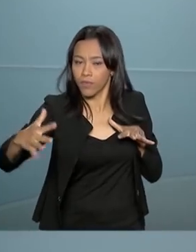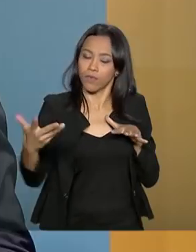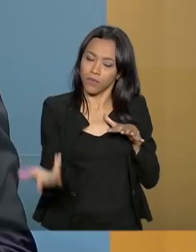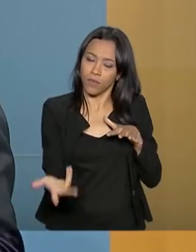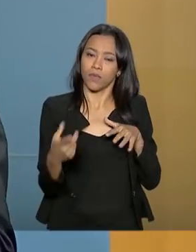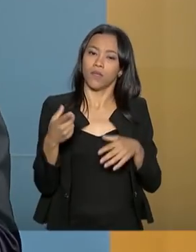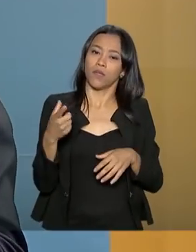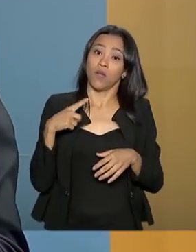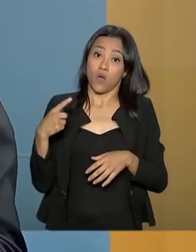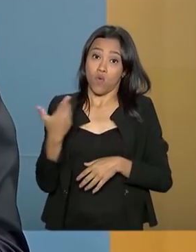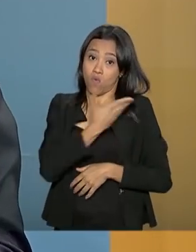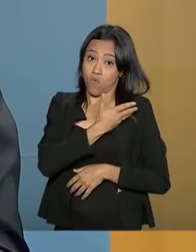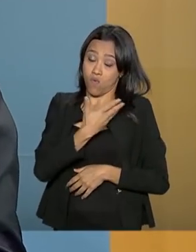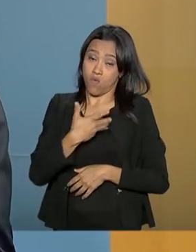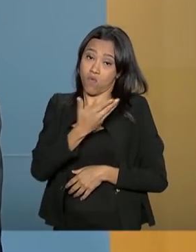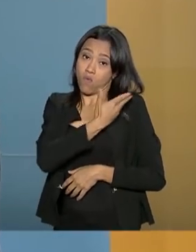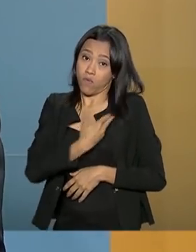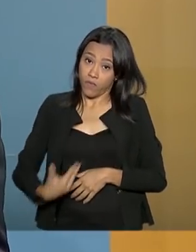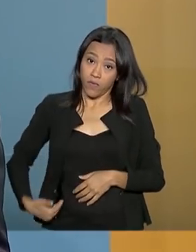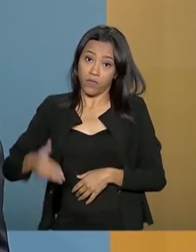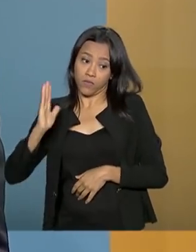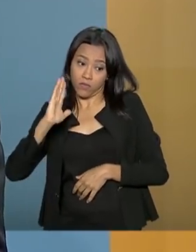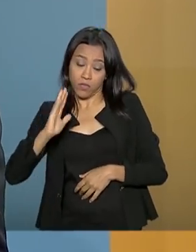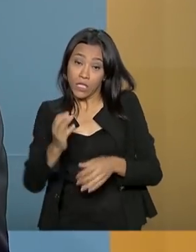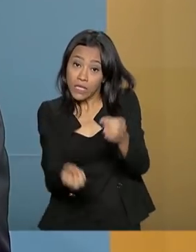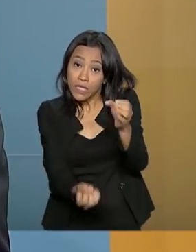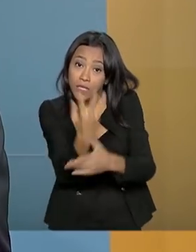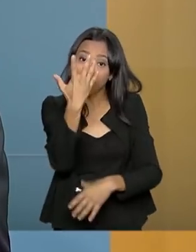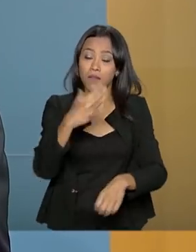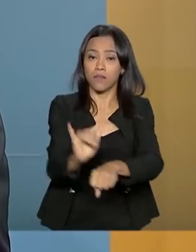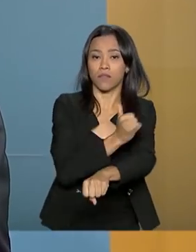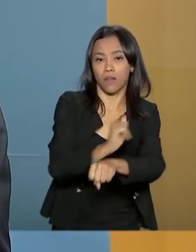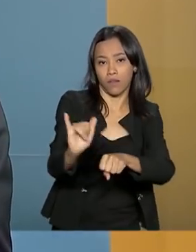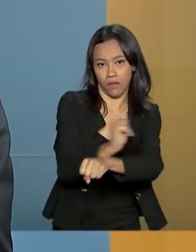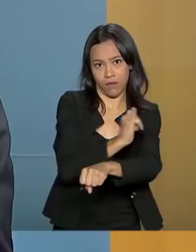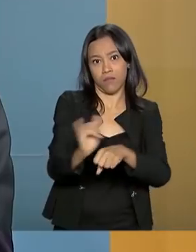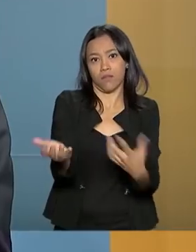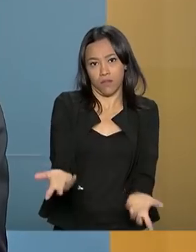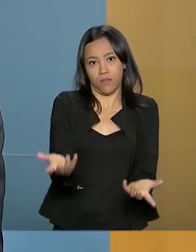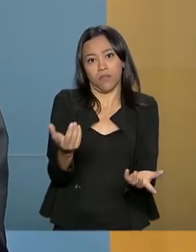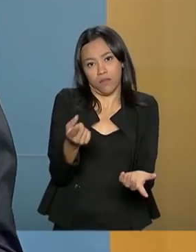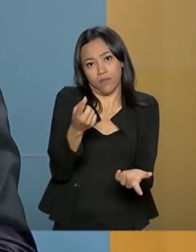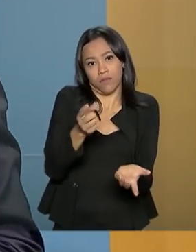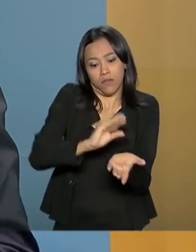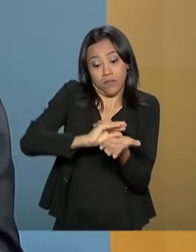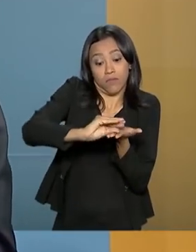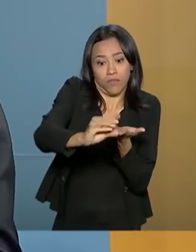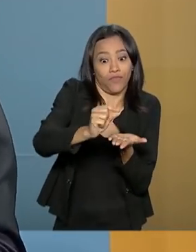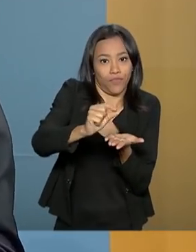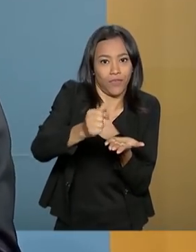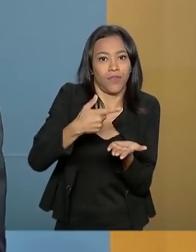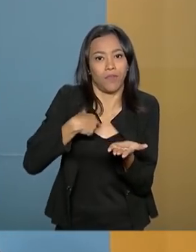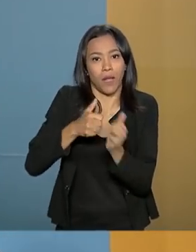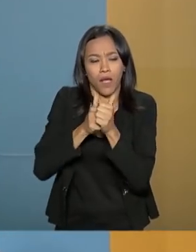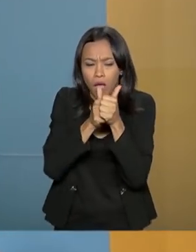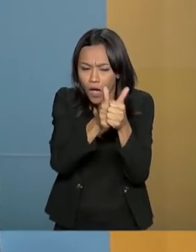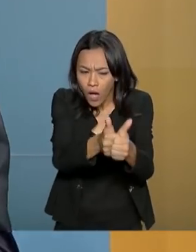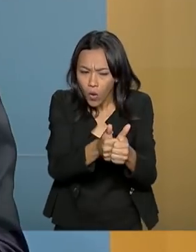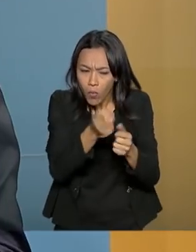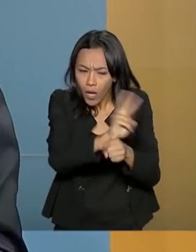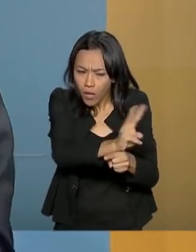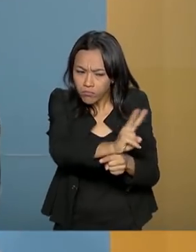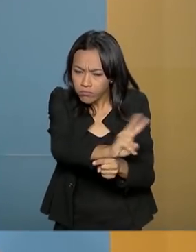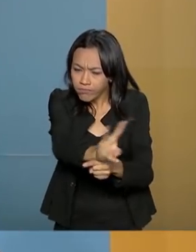lado, o estado chama atenção, o estado cria os mecanismos, inclusive financeiros, para o monitoramento desta qualidade,